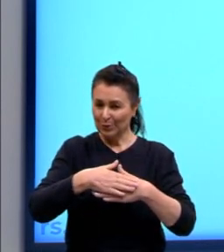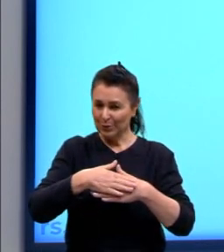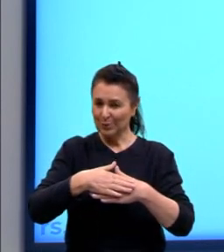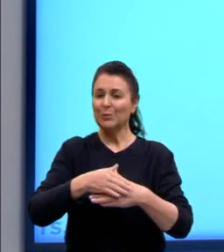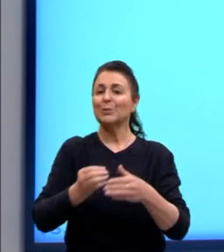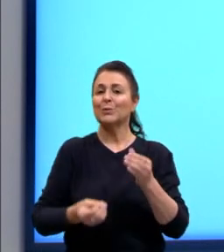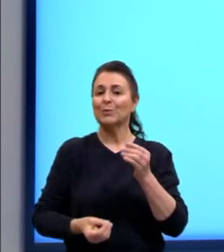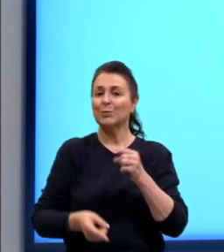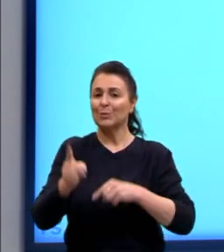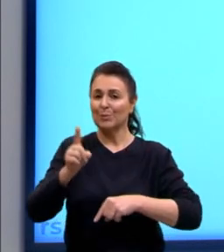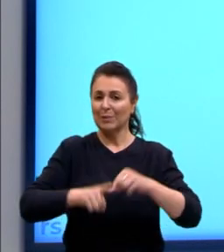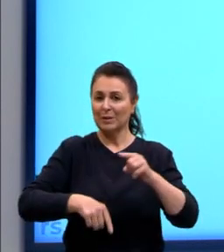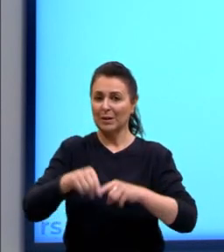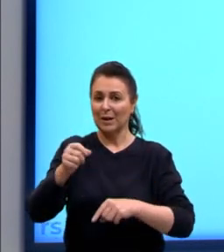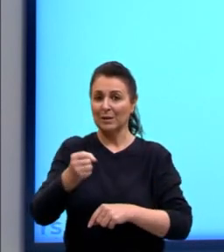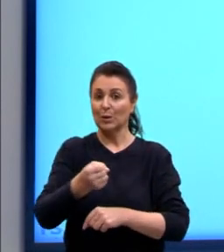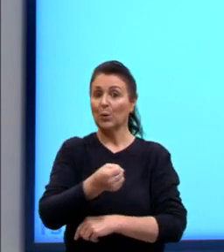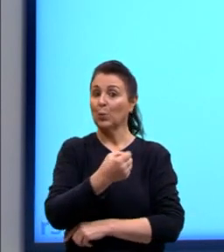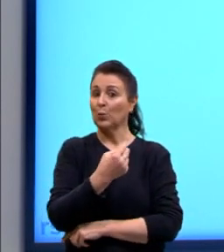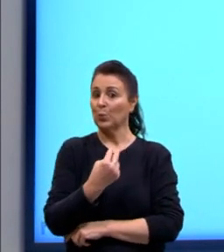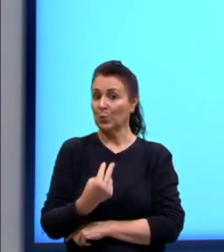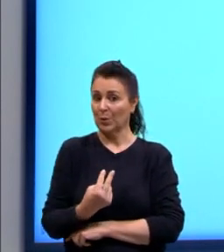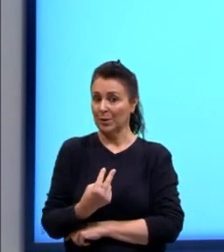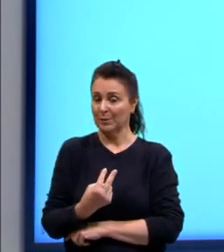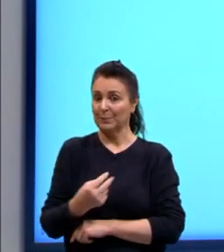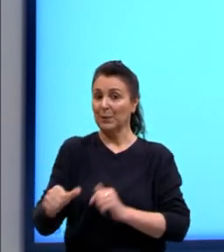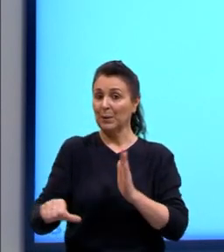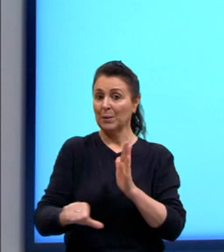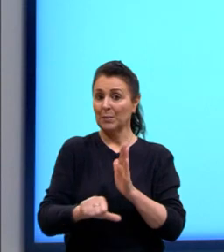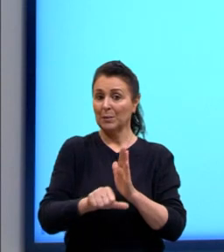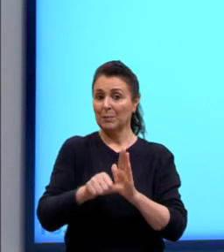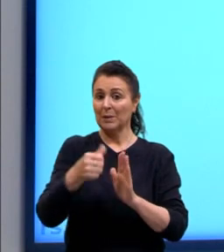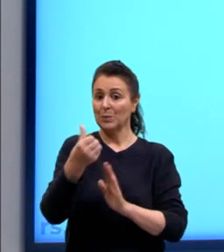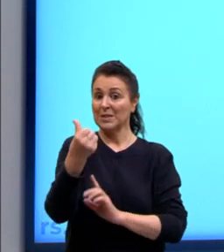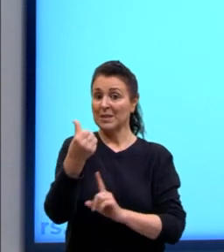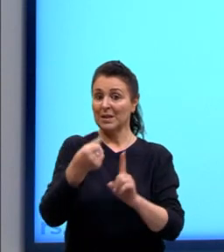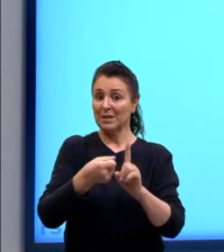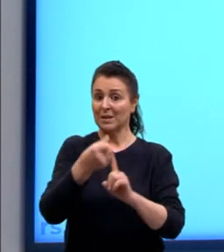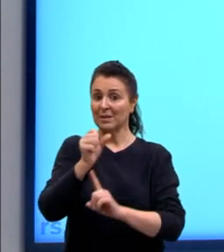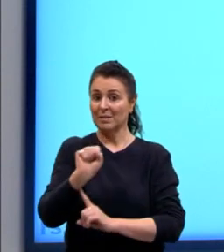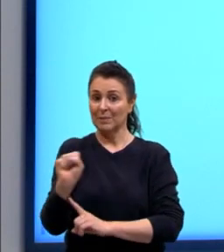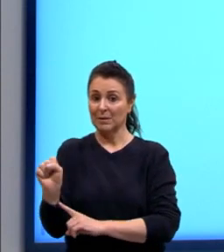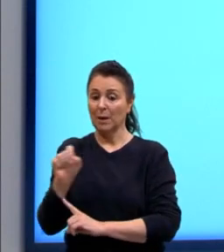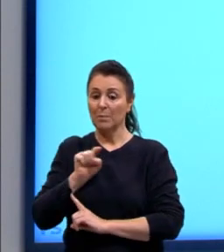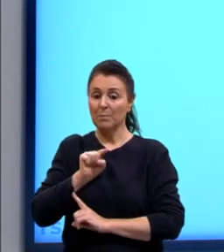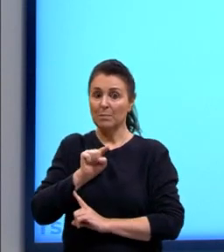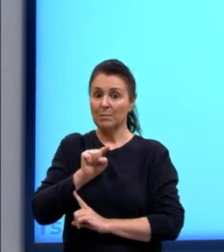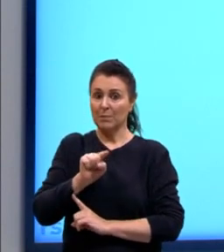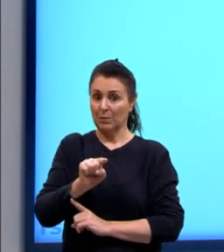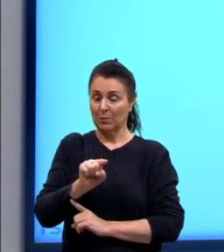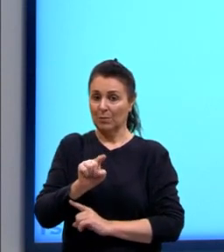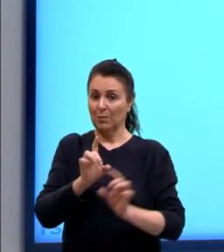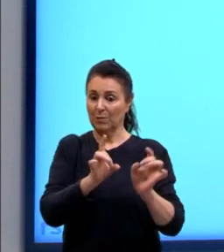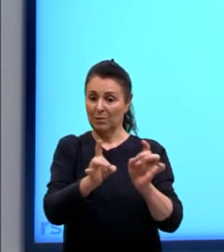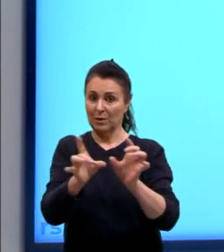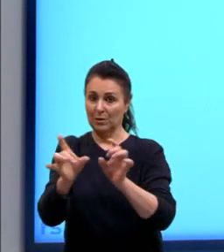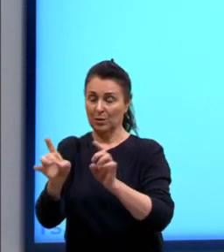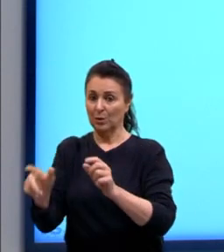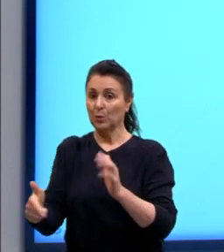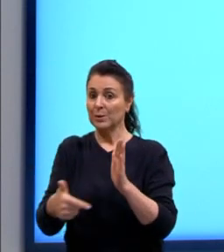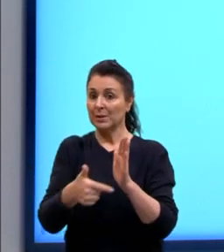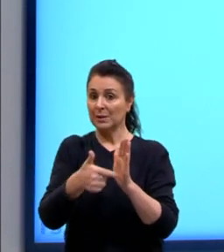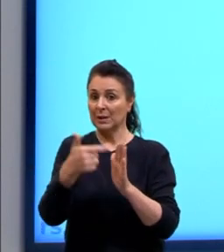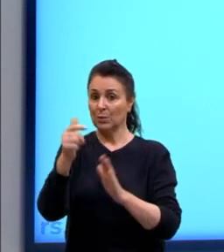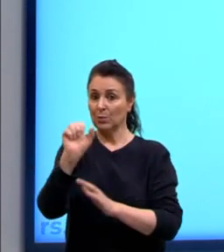O produto 2. No primeiro semestre, nós tínhamos 1.000 unidades vendidas. No segundo